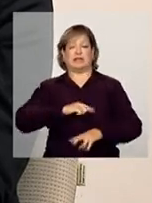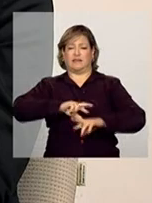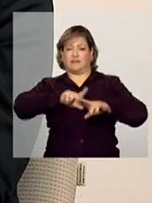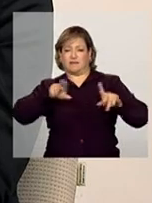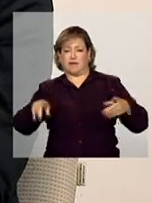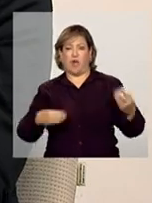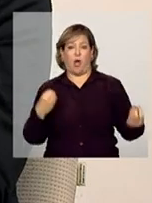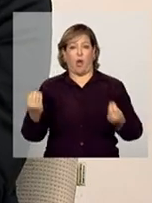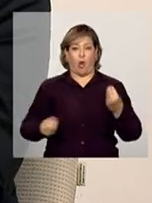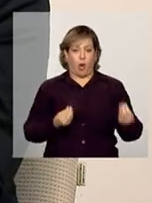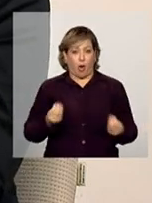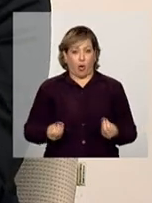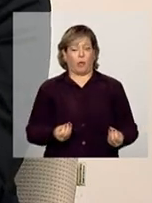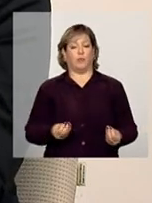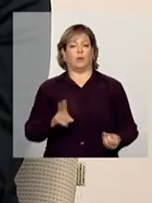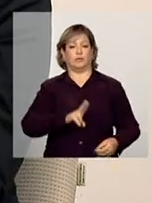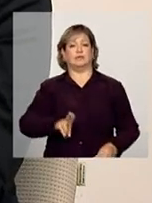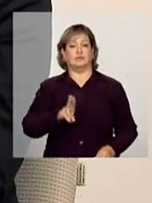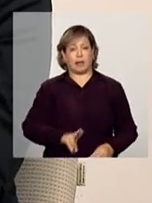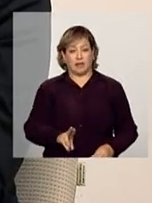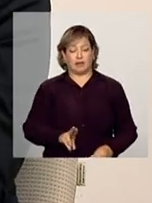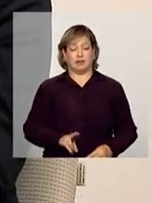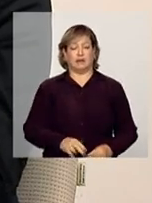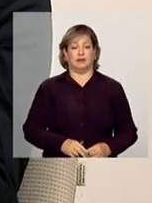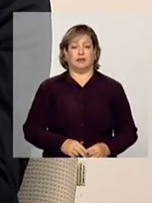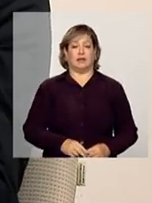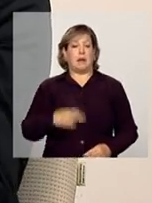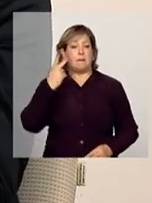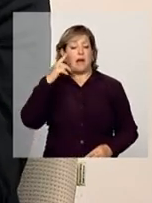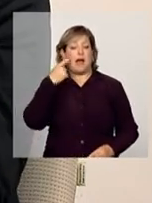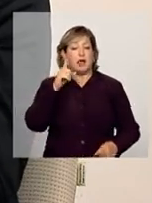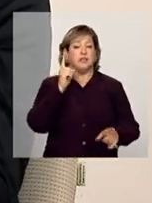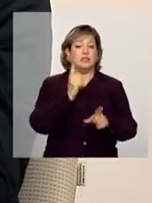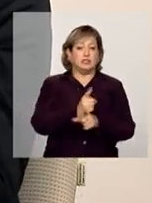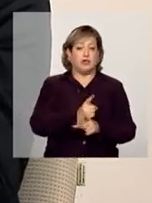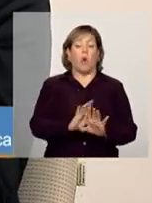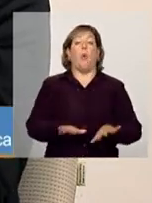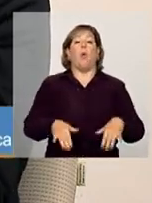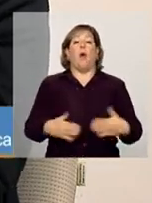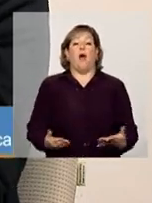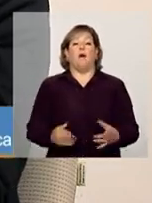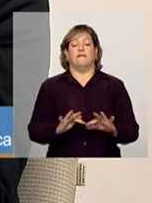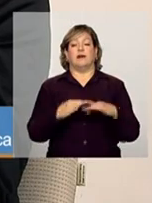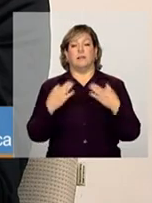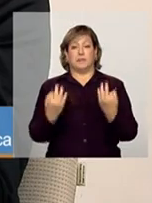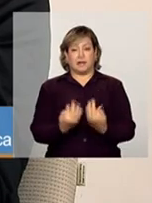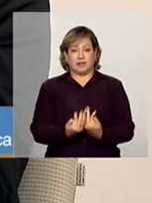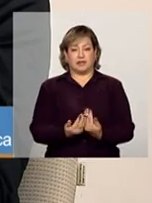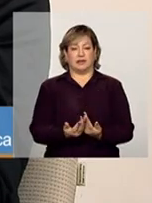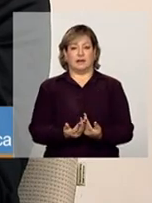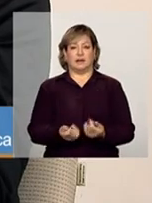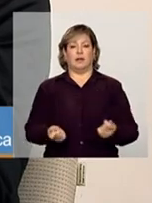ela pode se valer, ela pode utilizar para identificar quais são as famílias, poder